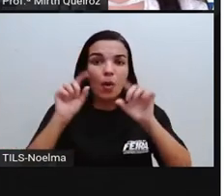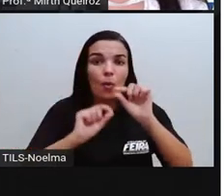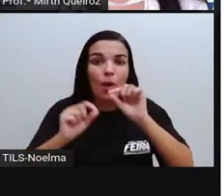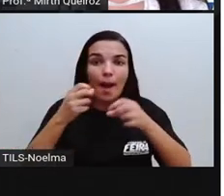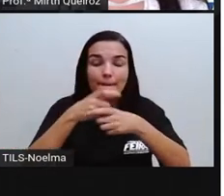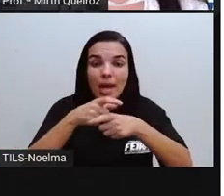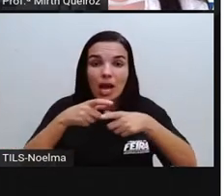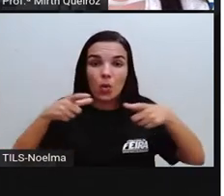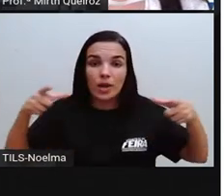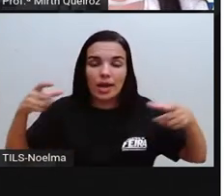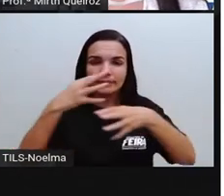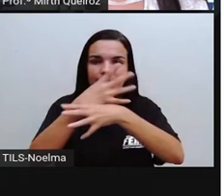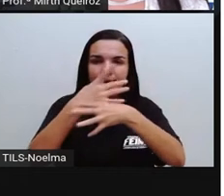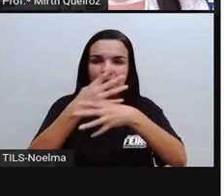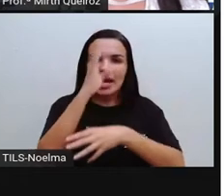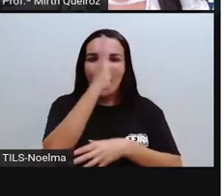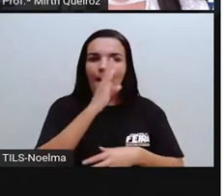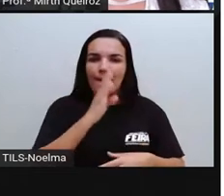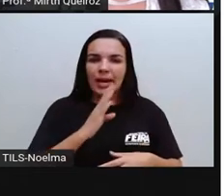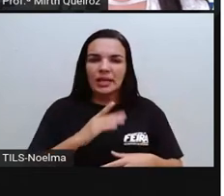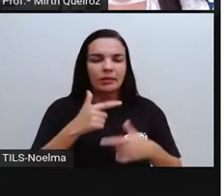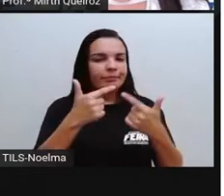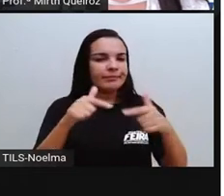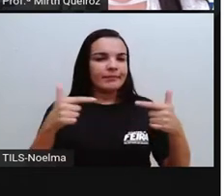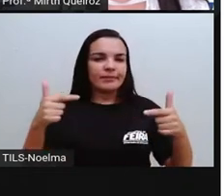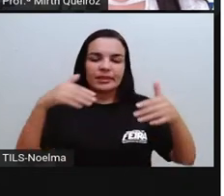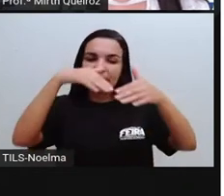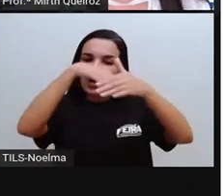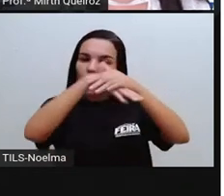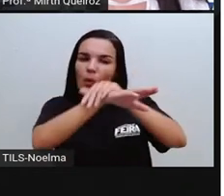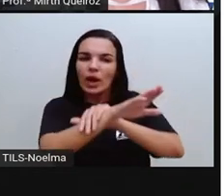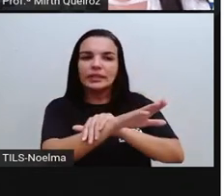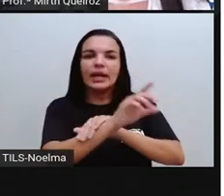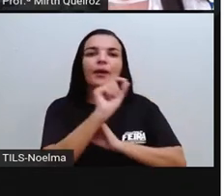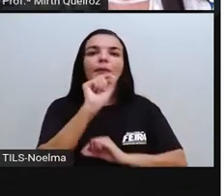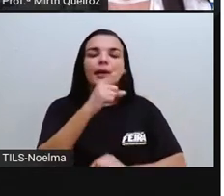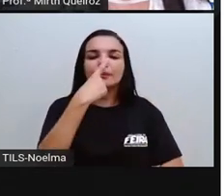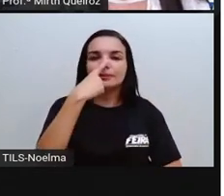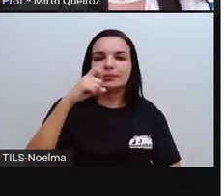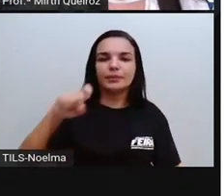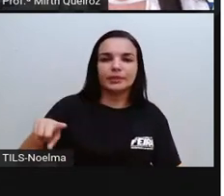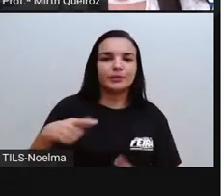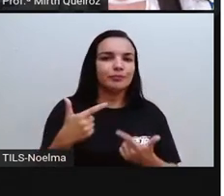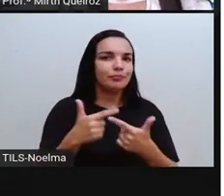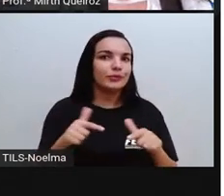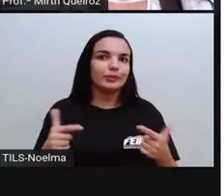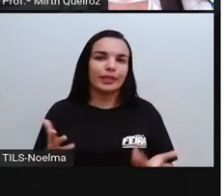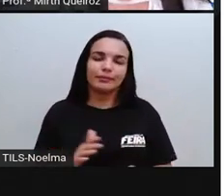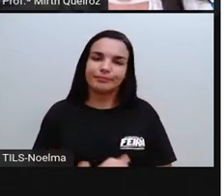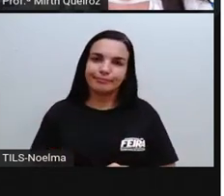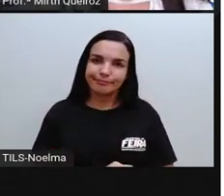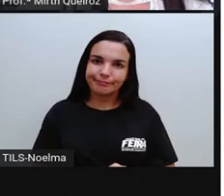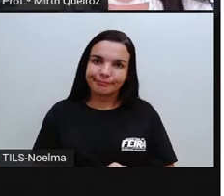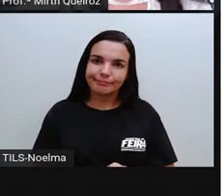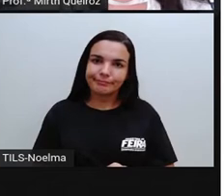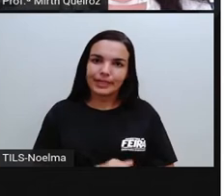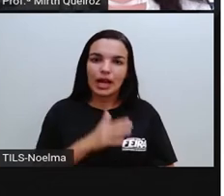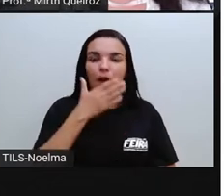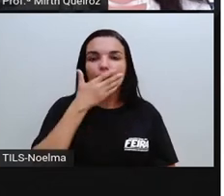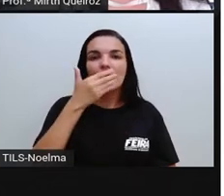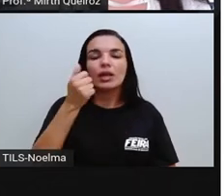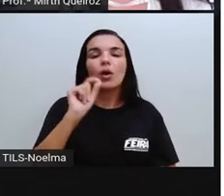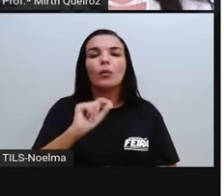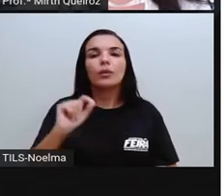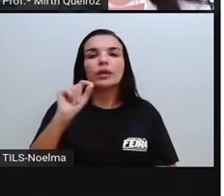cidades brasileiras, elas não possuem um depósito adequado para o mesmo, né? Nem todas, por exemplo, o mais adequado seria um aterro